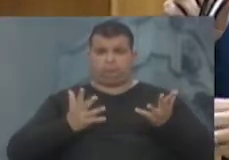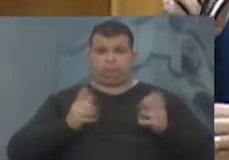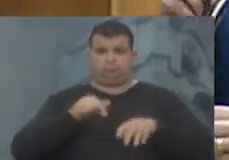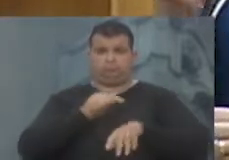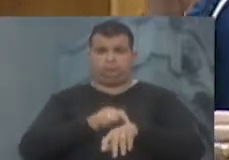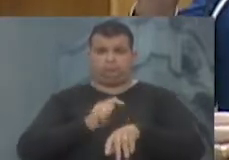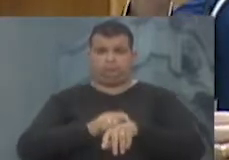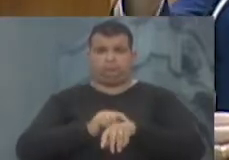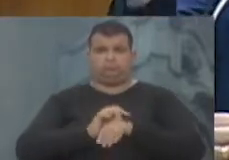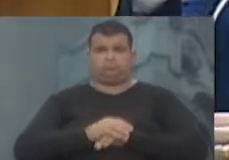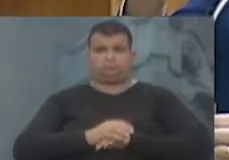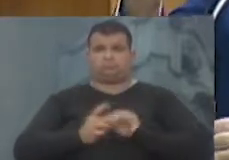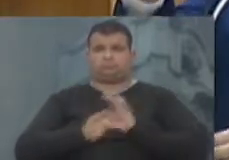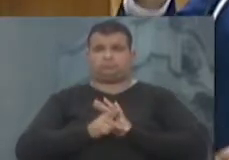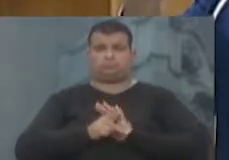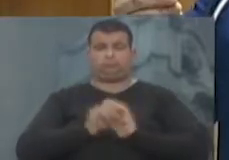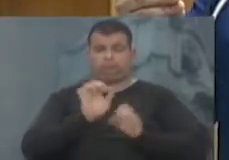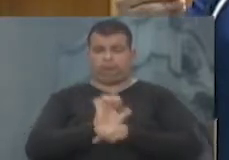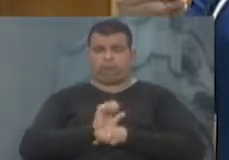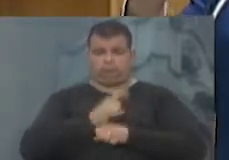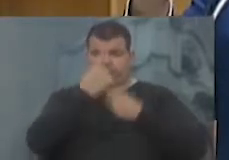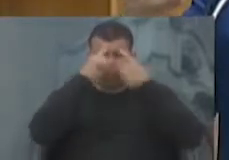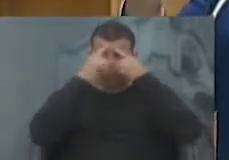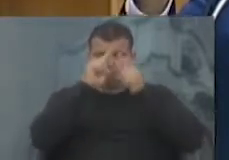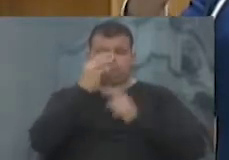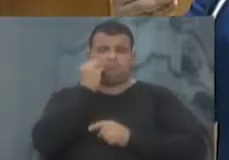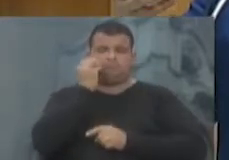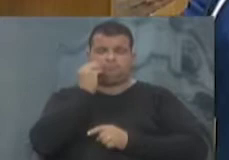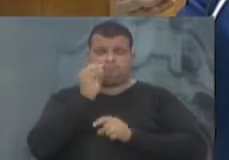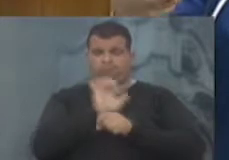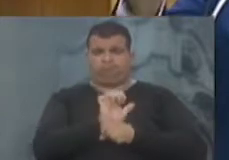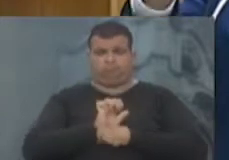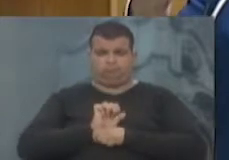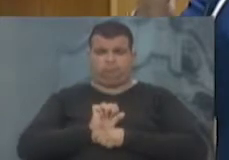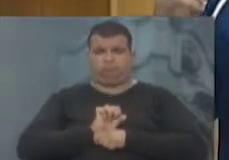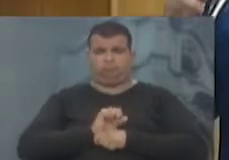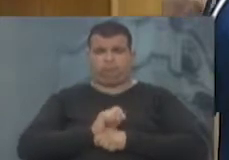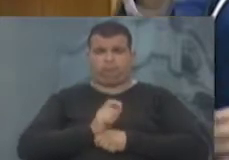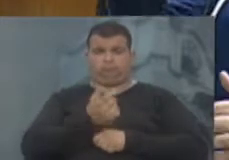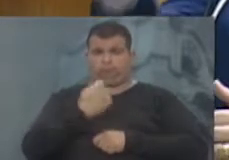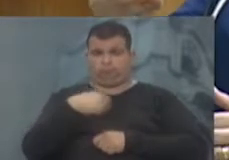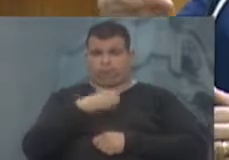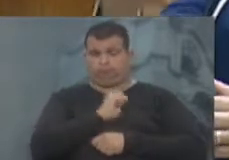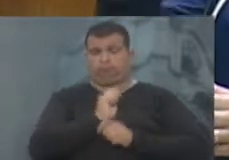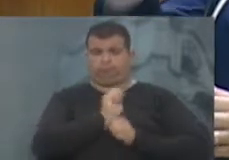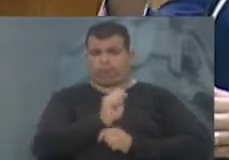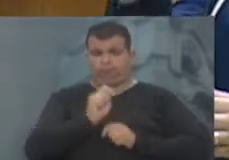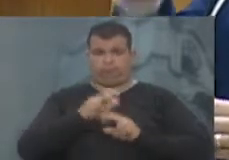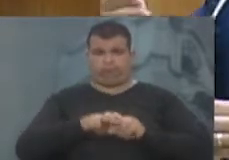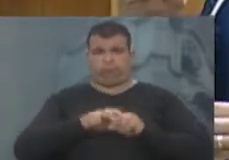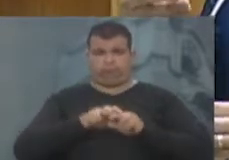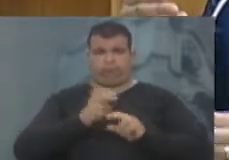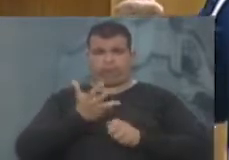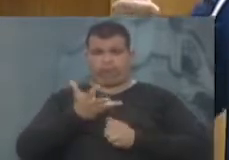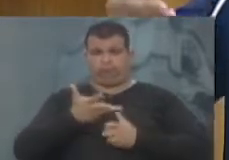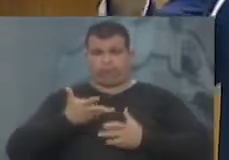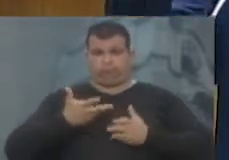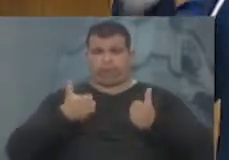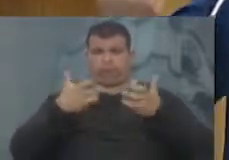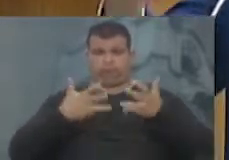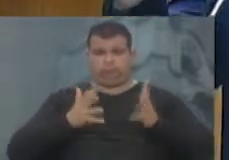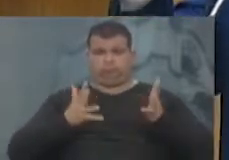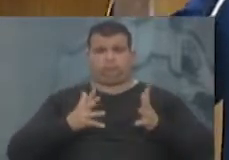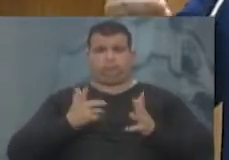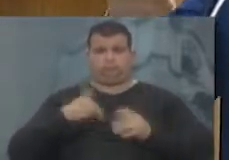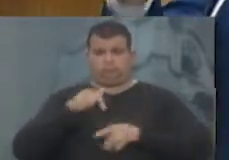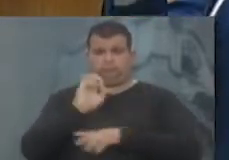das travas ideológicas tentarem barrar o investimento. E é por isso, por estes aspectos, que